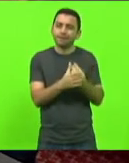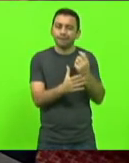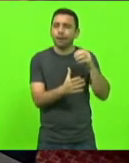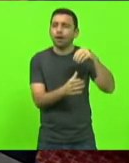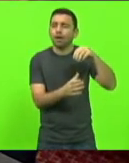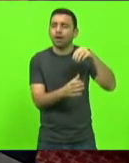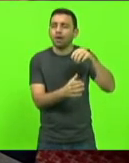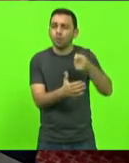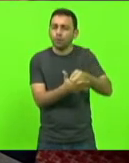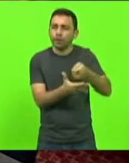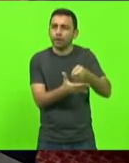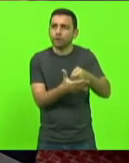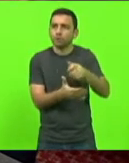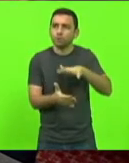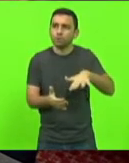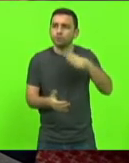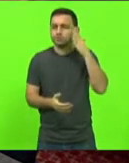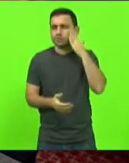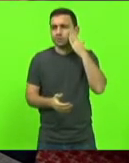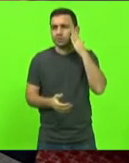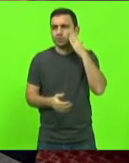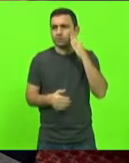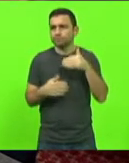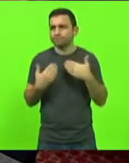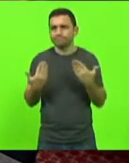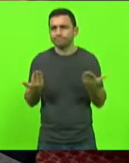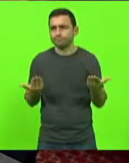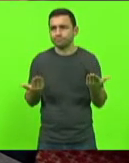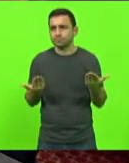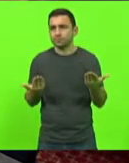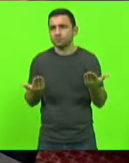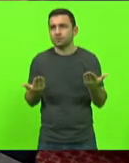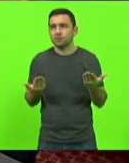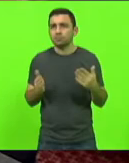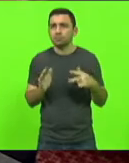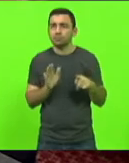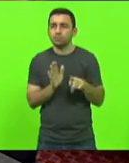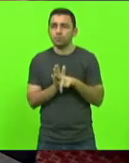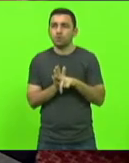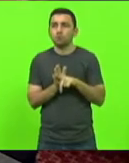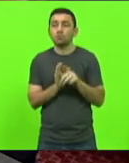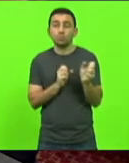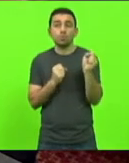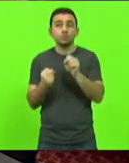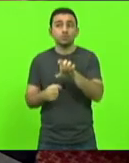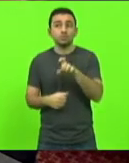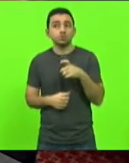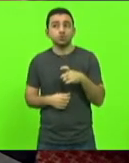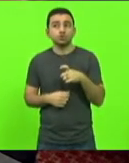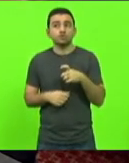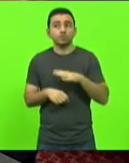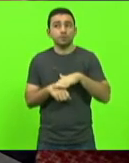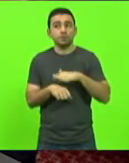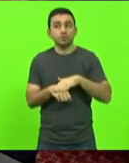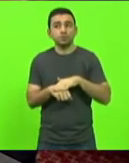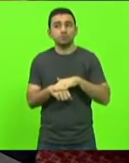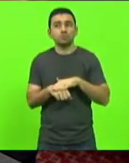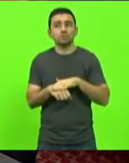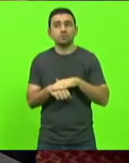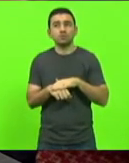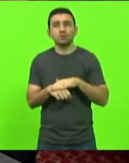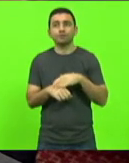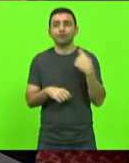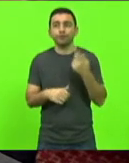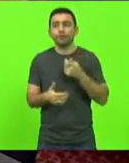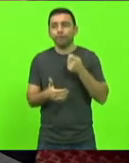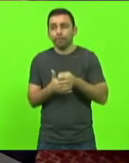que todos nós sabemos que são prerrogativas do Poder Executivo e ficaria obrigado... Nós estaríamos